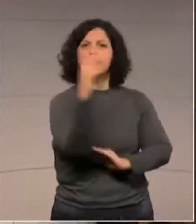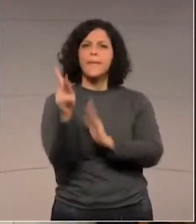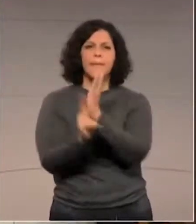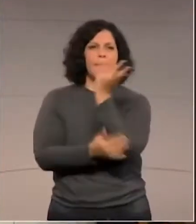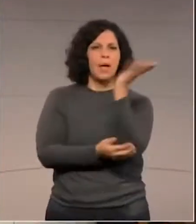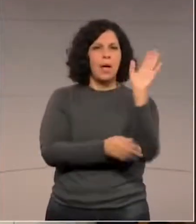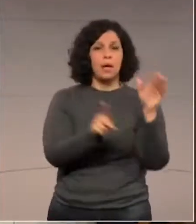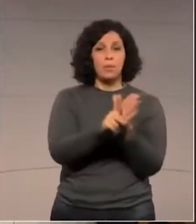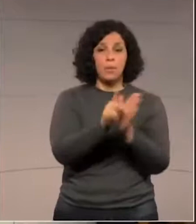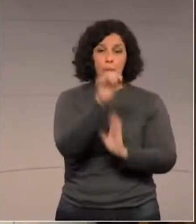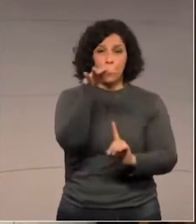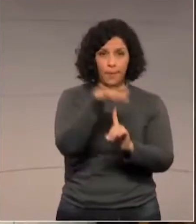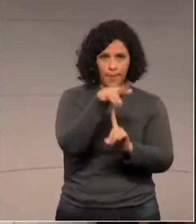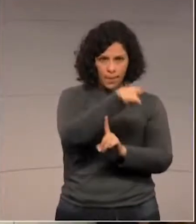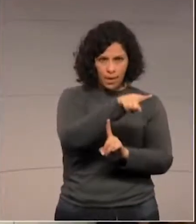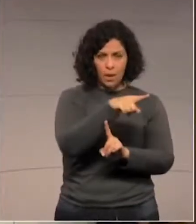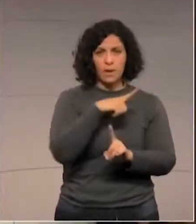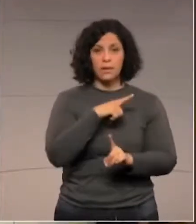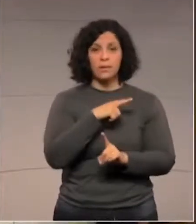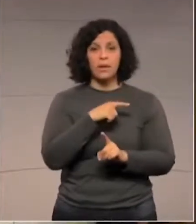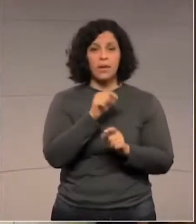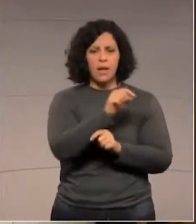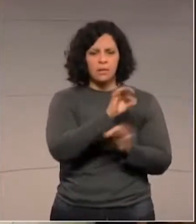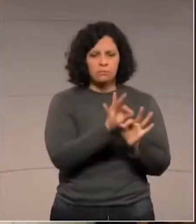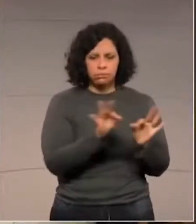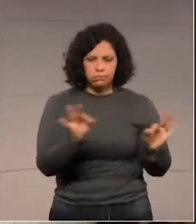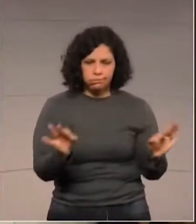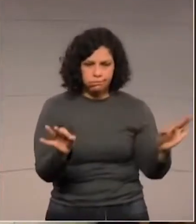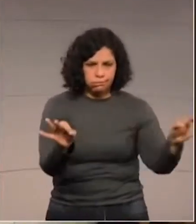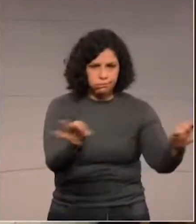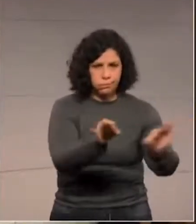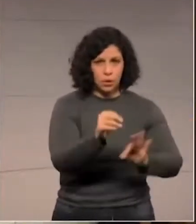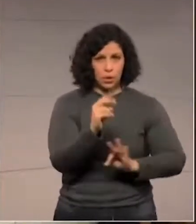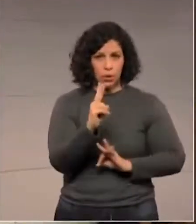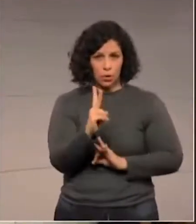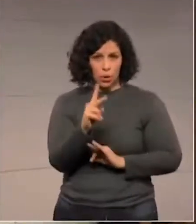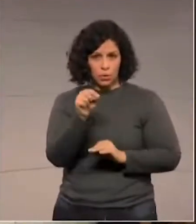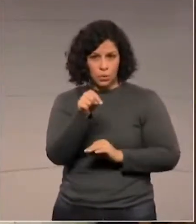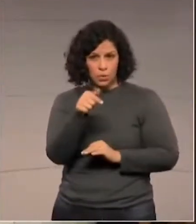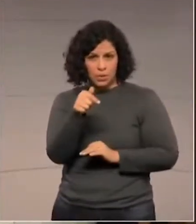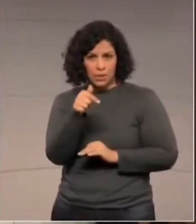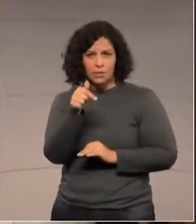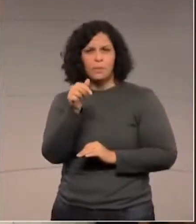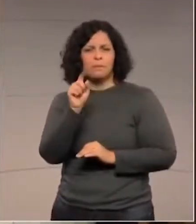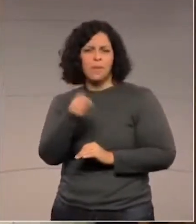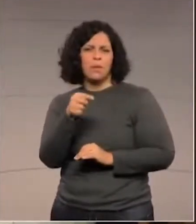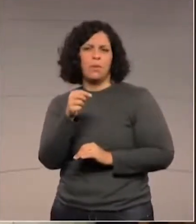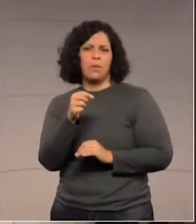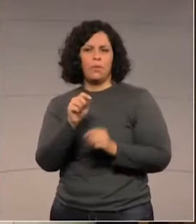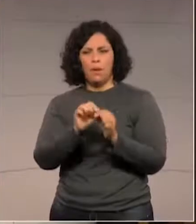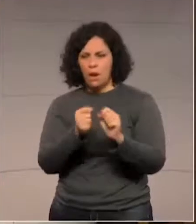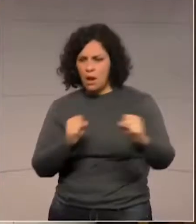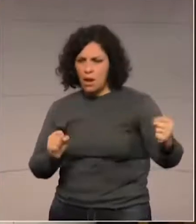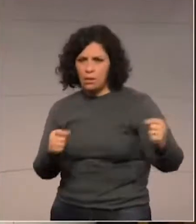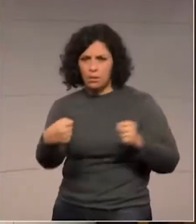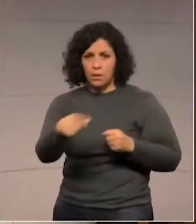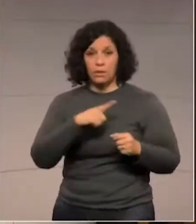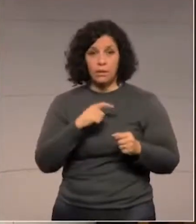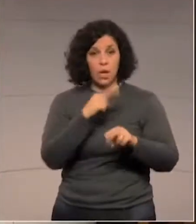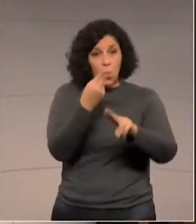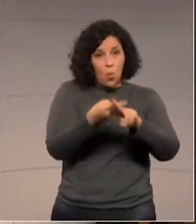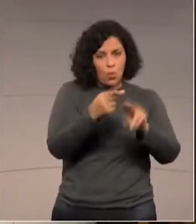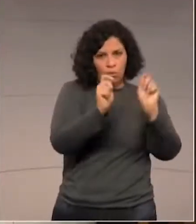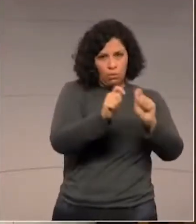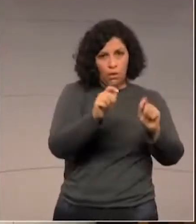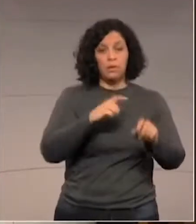Hoje, dos seus 2,7 mil hectares, 200 têm permissão de uso. A prestação de serviços de